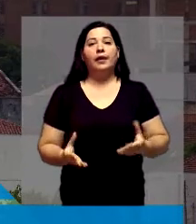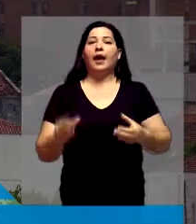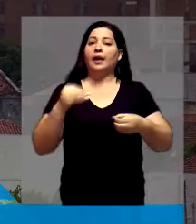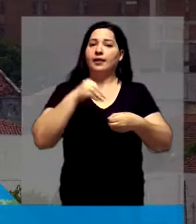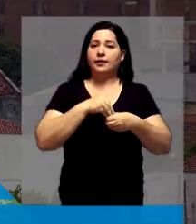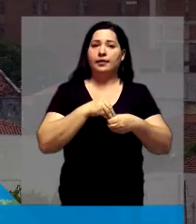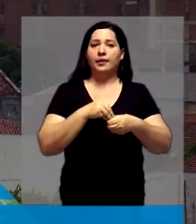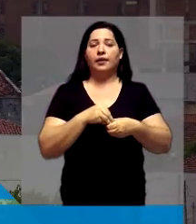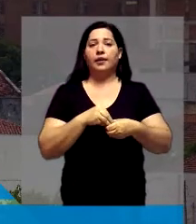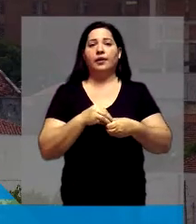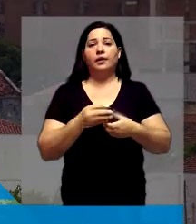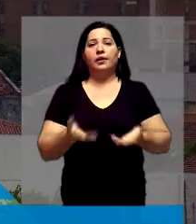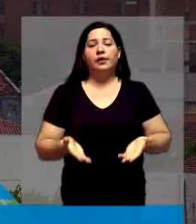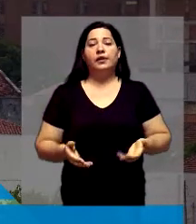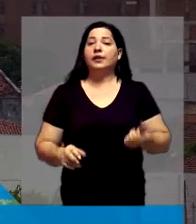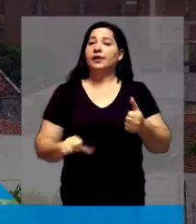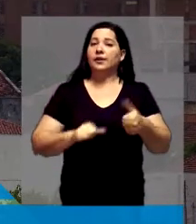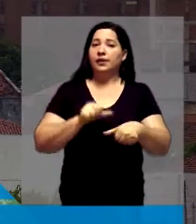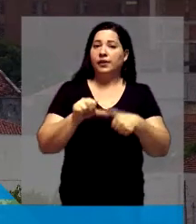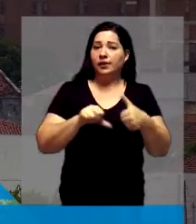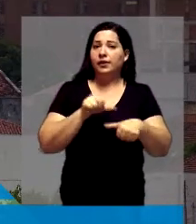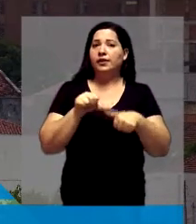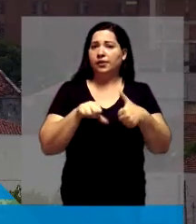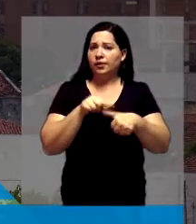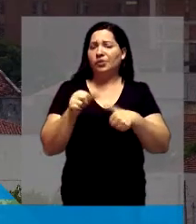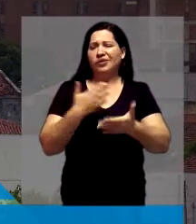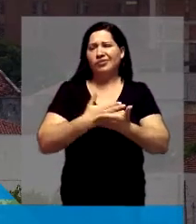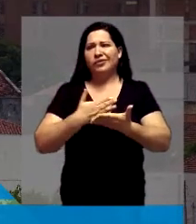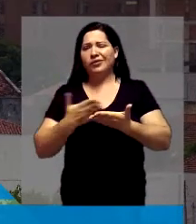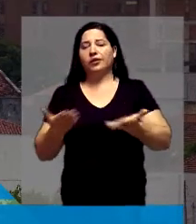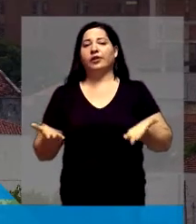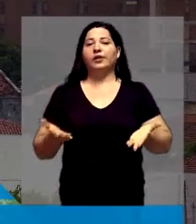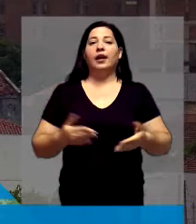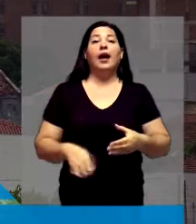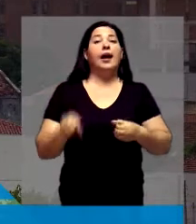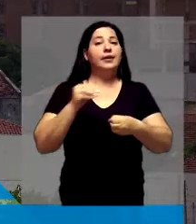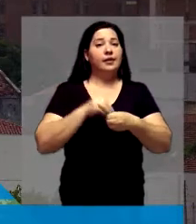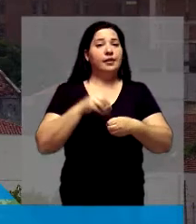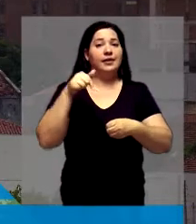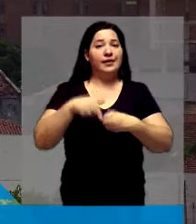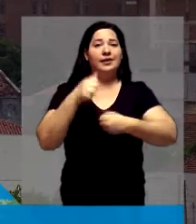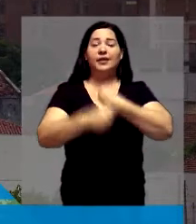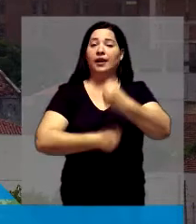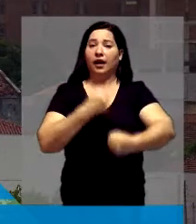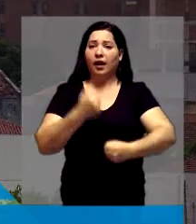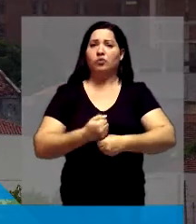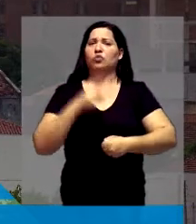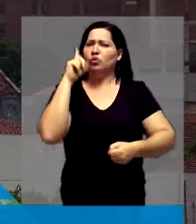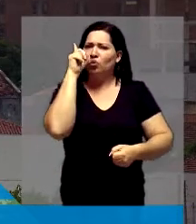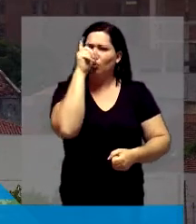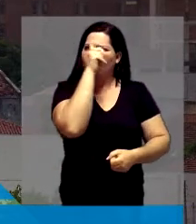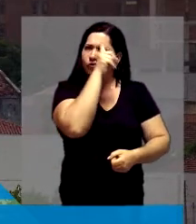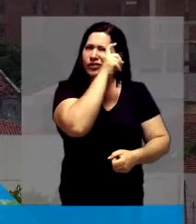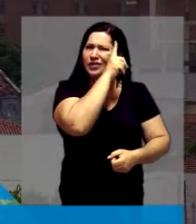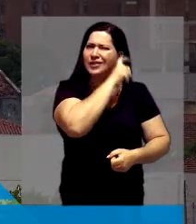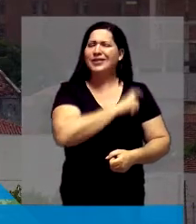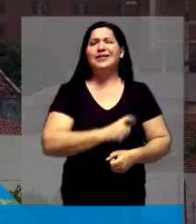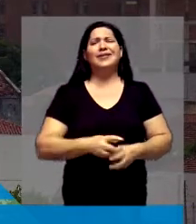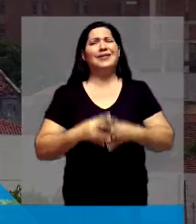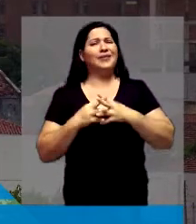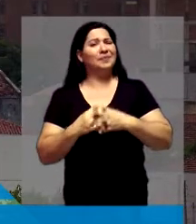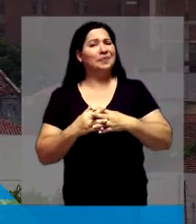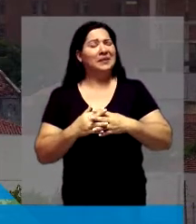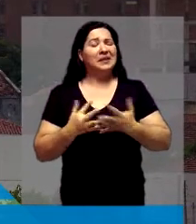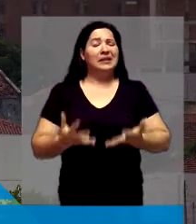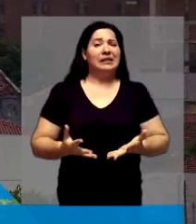é assim, ela muda a cada peito, né? Essa eleição desse ano foi uma eleição muito difícil. Eleição muito complicada.